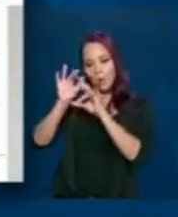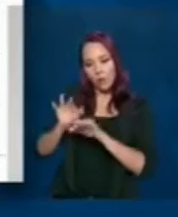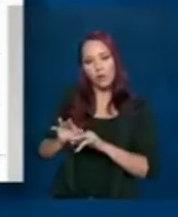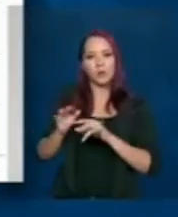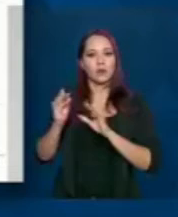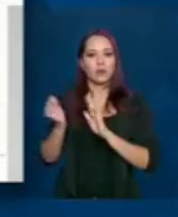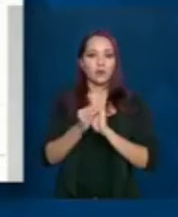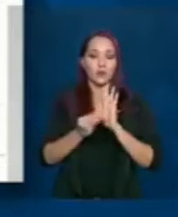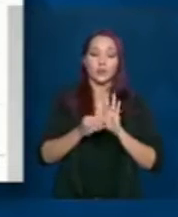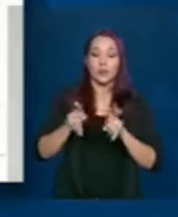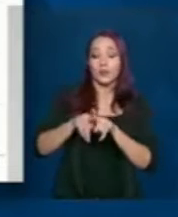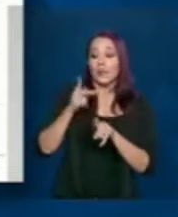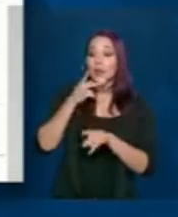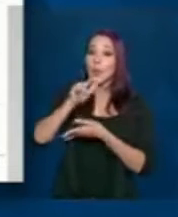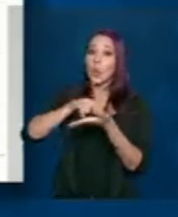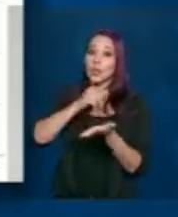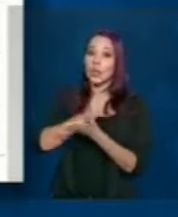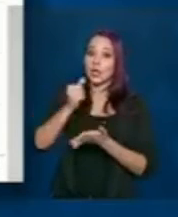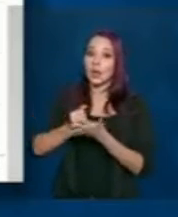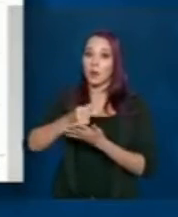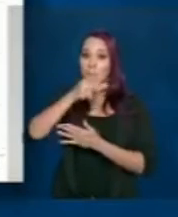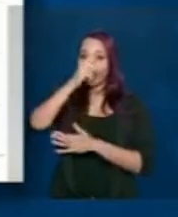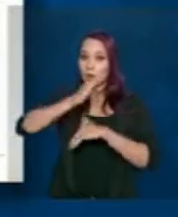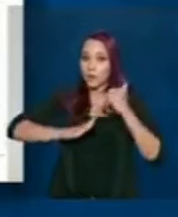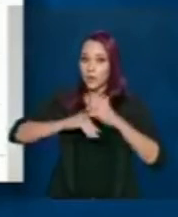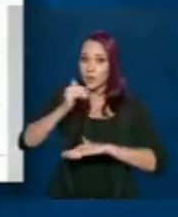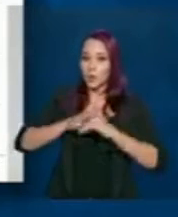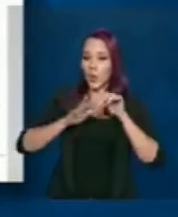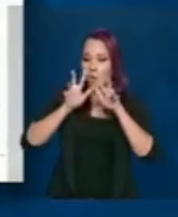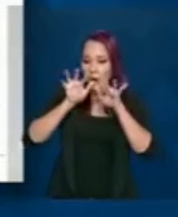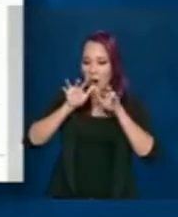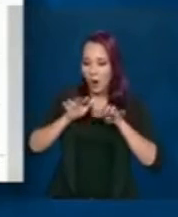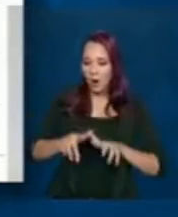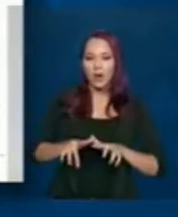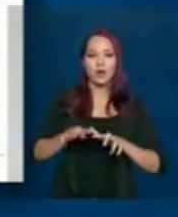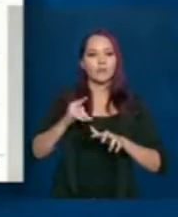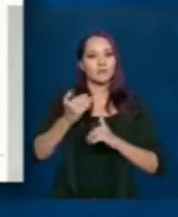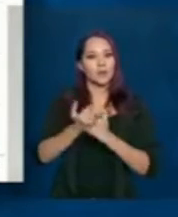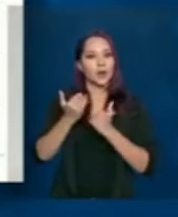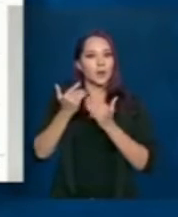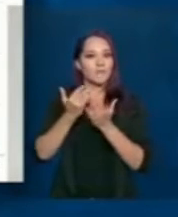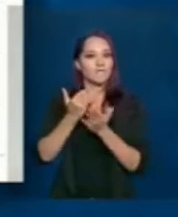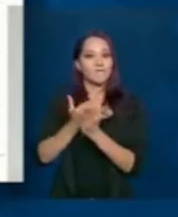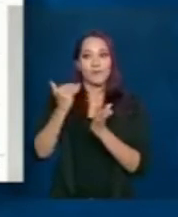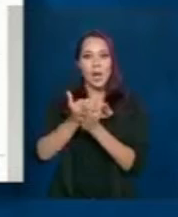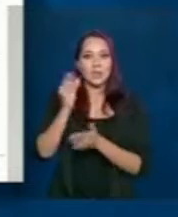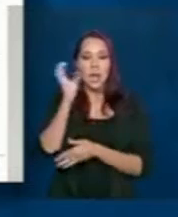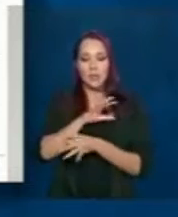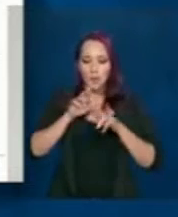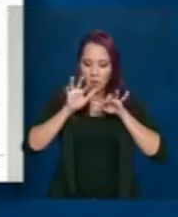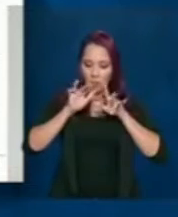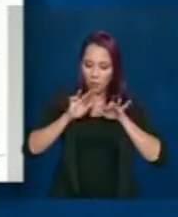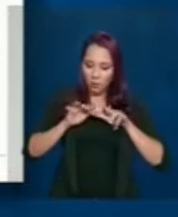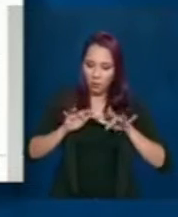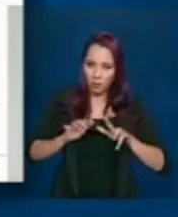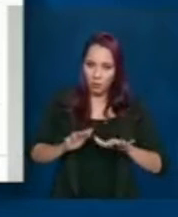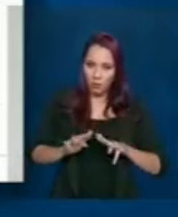sugerindo a contratação de pessoal, de pessoal digitador para dar o reforço na digitação e também